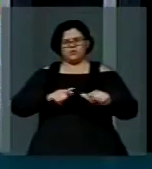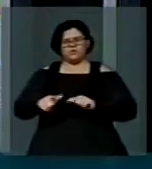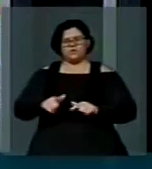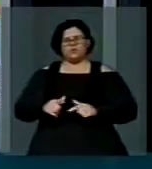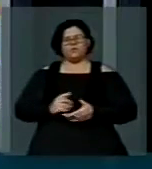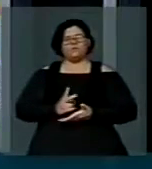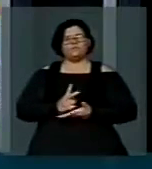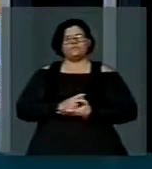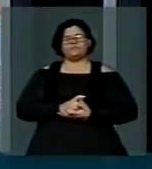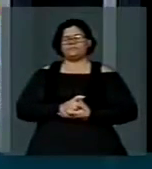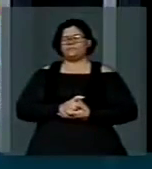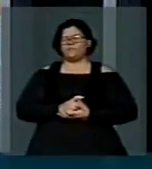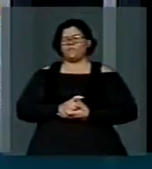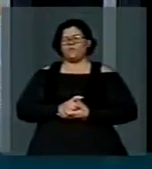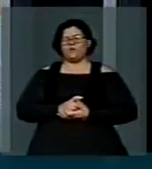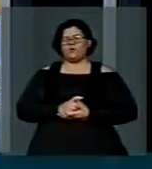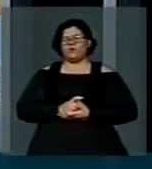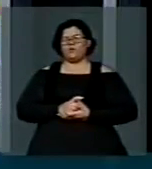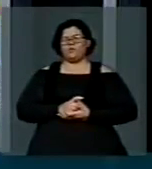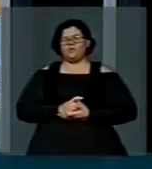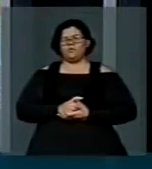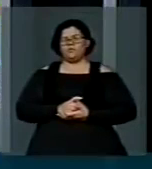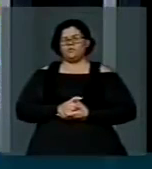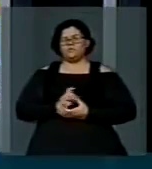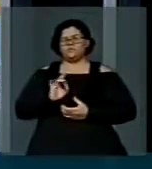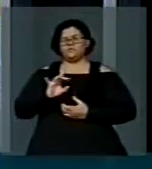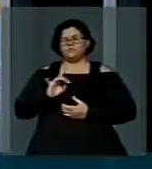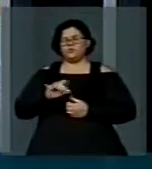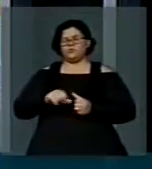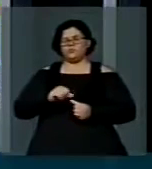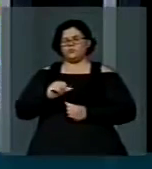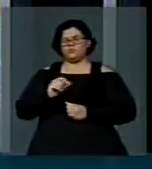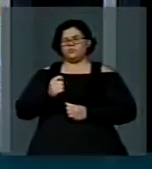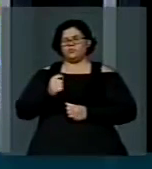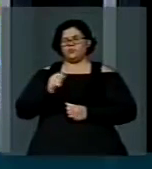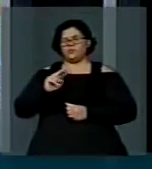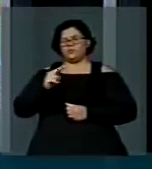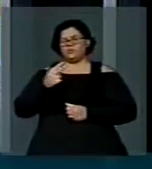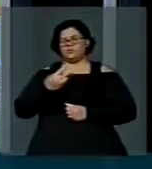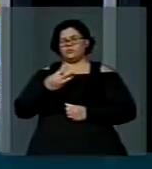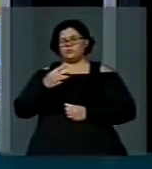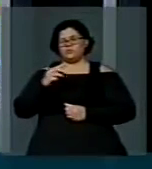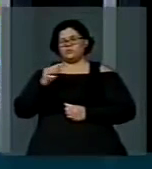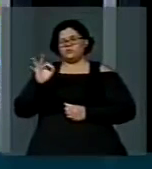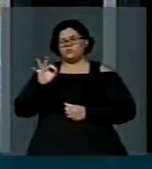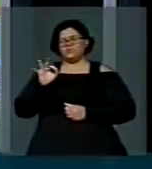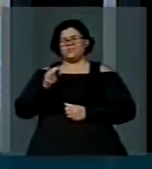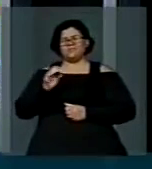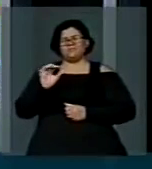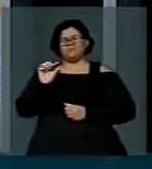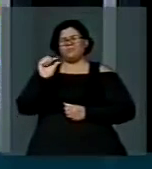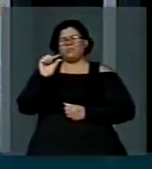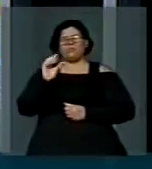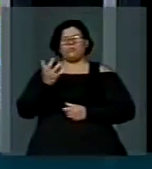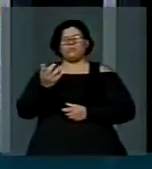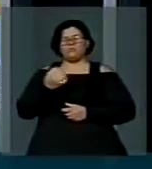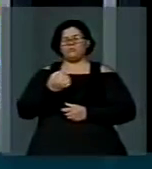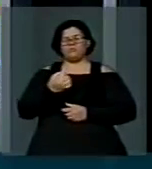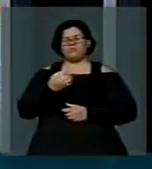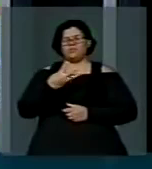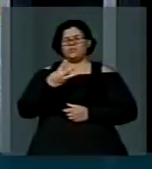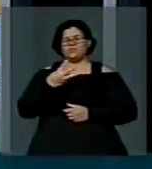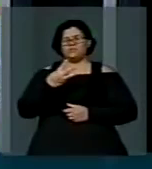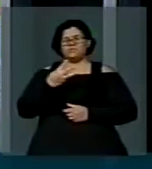manteve uma miserável correção de 3% mais 0,41. De 3,41 ao ano,